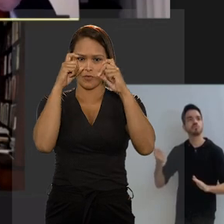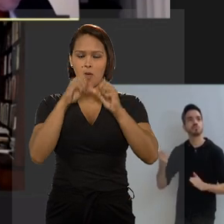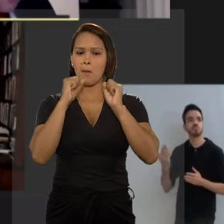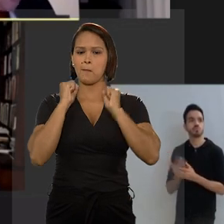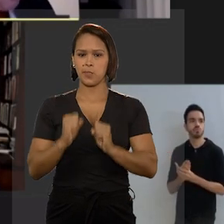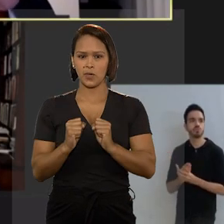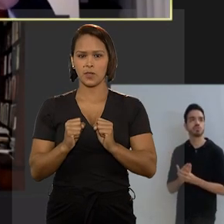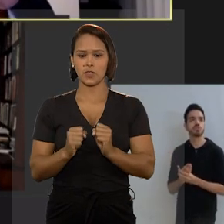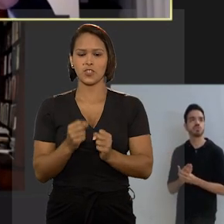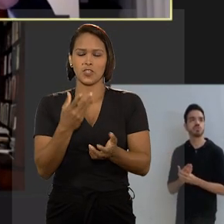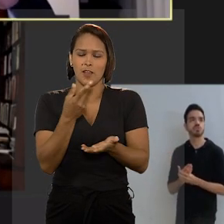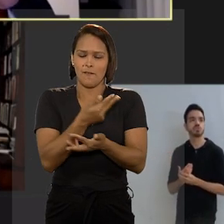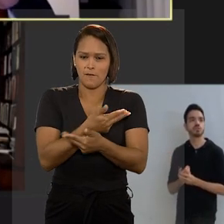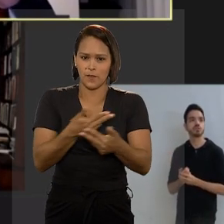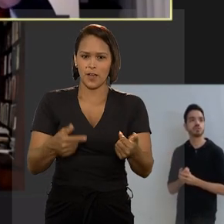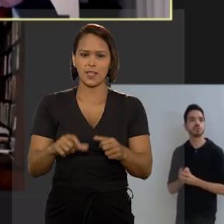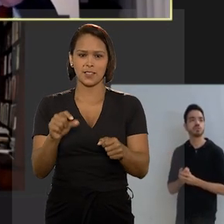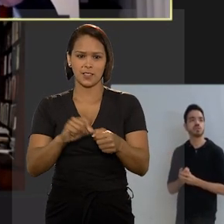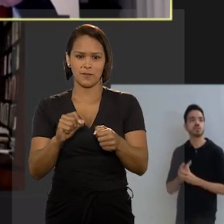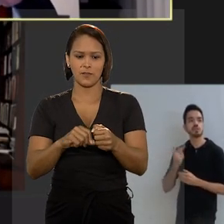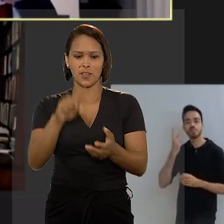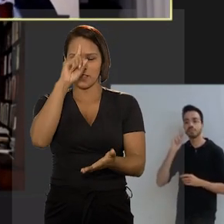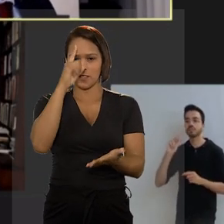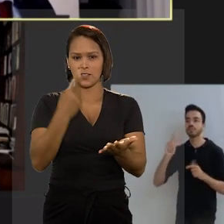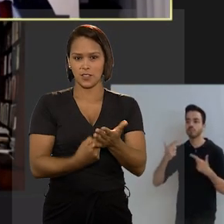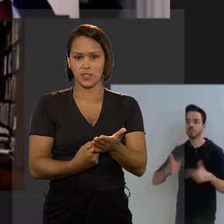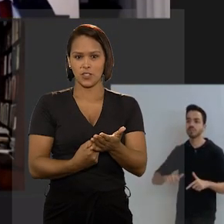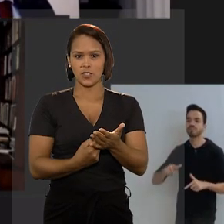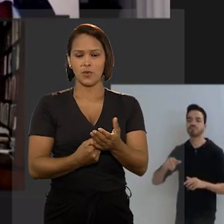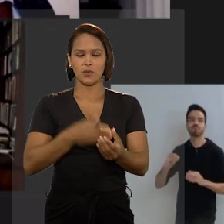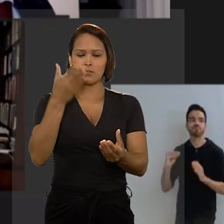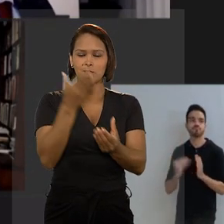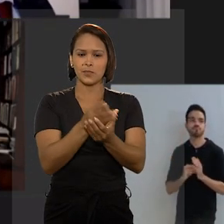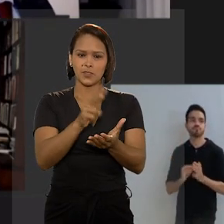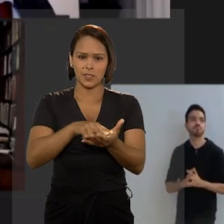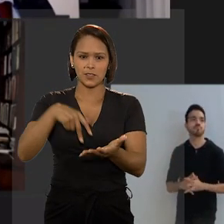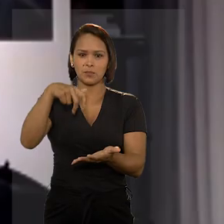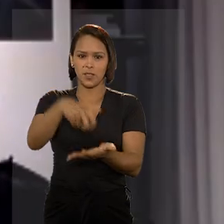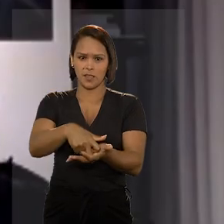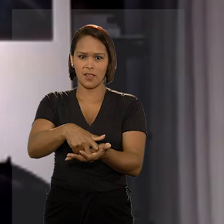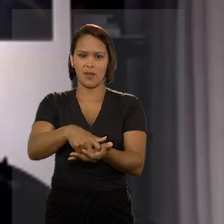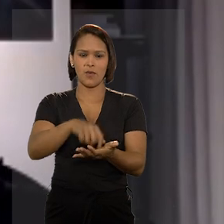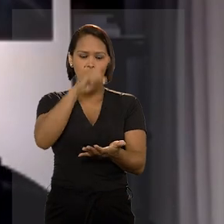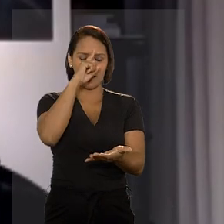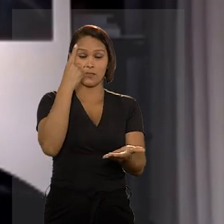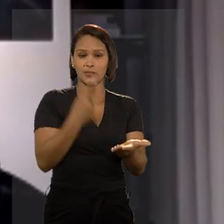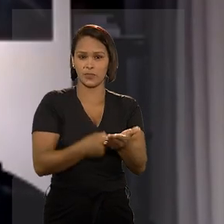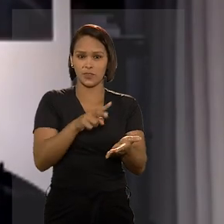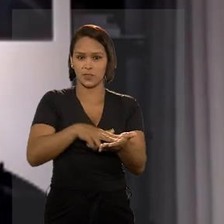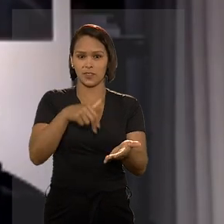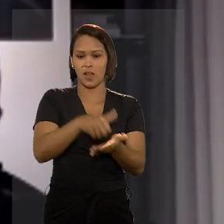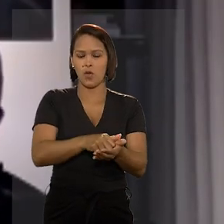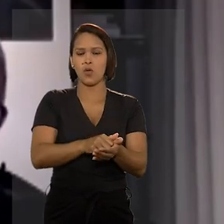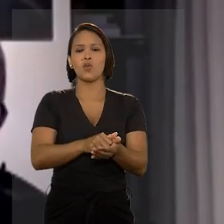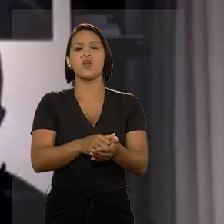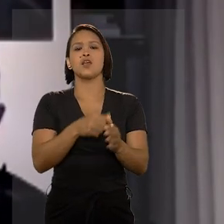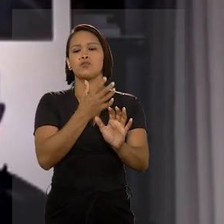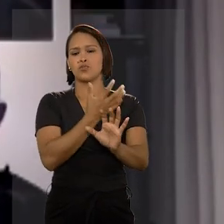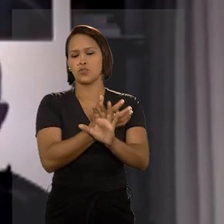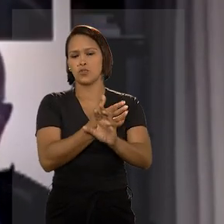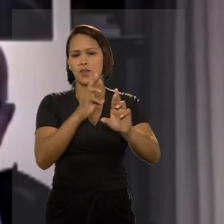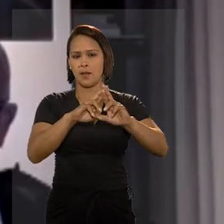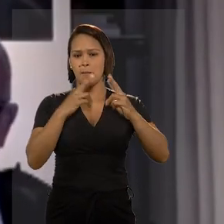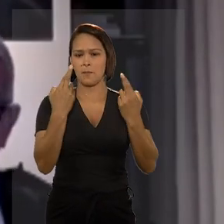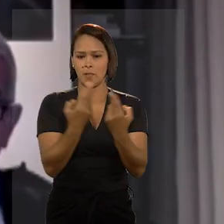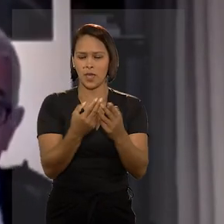autoriza a adoção de medidas excepcionais e decidiu que, no âmbito de processos penais e de execução penal, as sessões de julgamento,